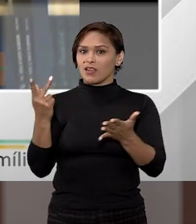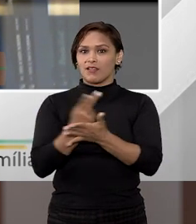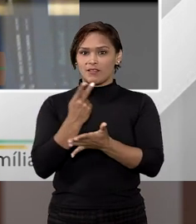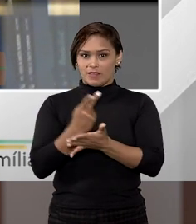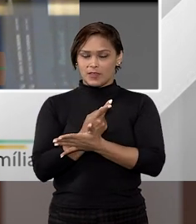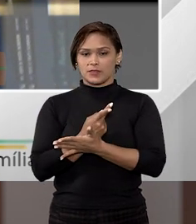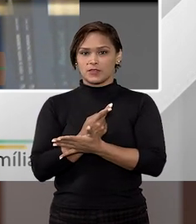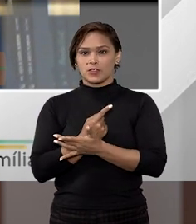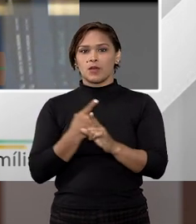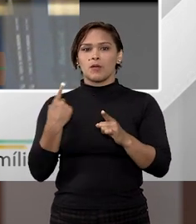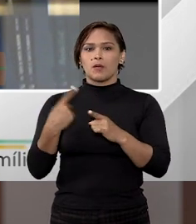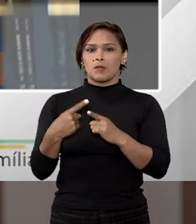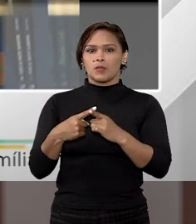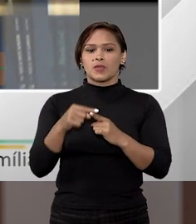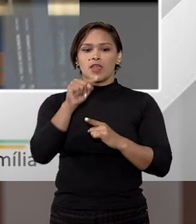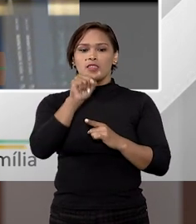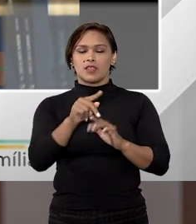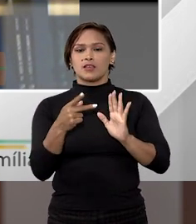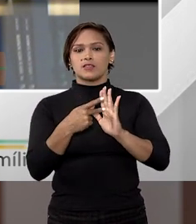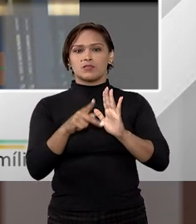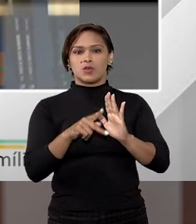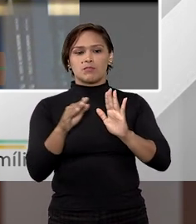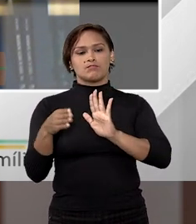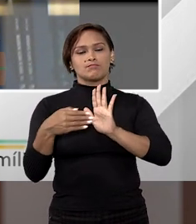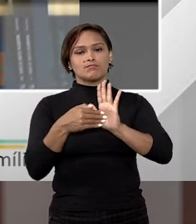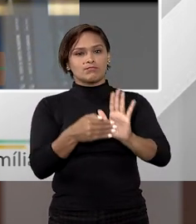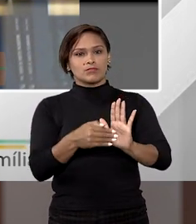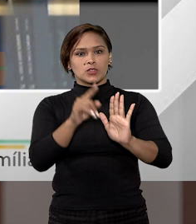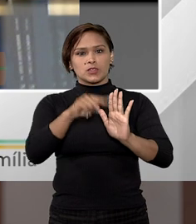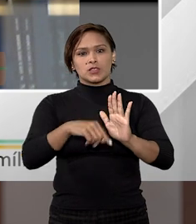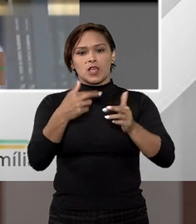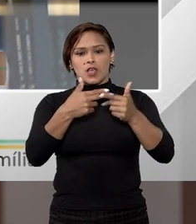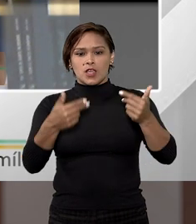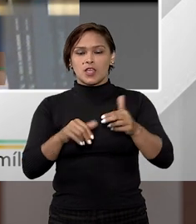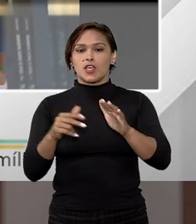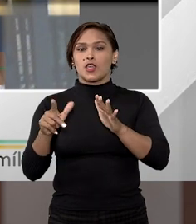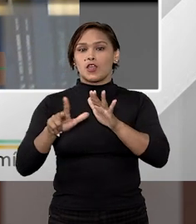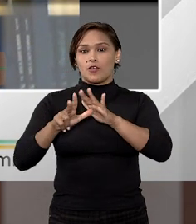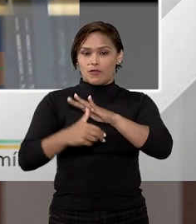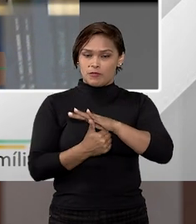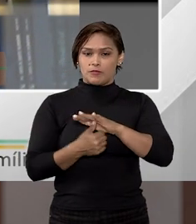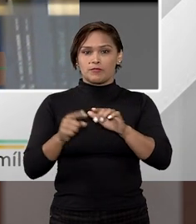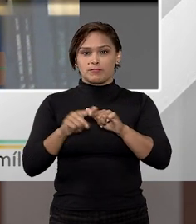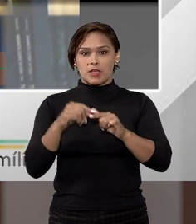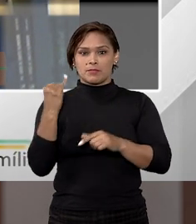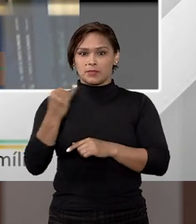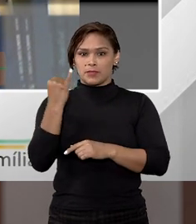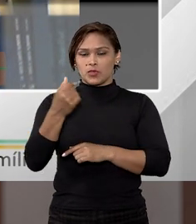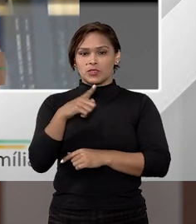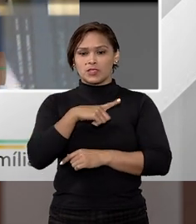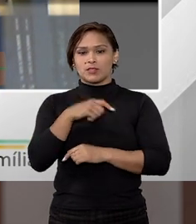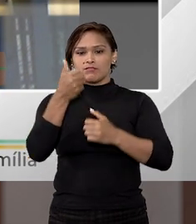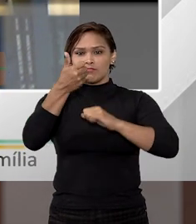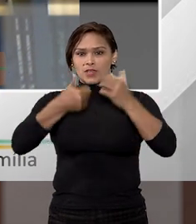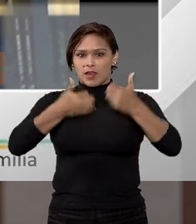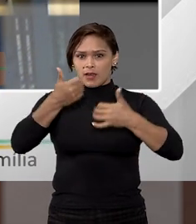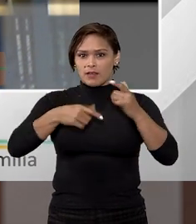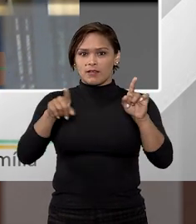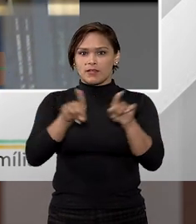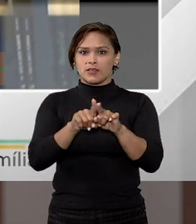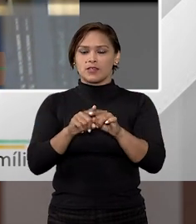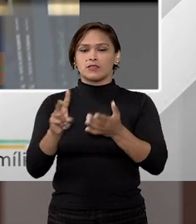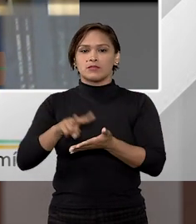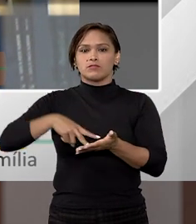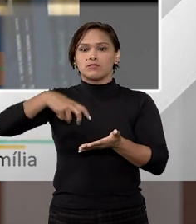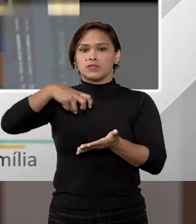fraude de execução. E aí, nesse caso, demonstrando que o elemento fraude, e aí isso é importante, tem que ter para a caracterização da fraude de